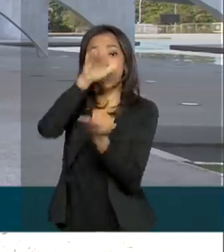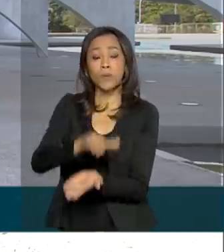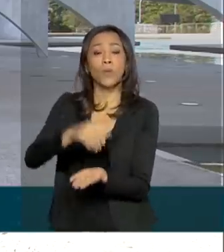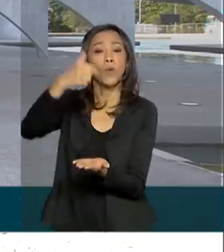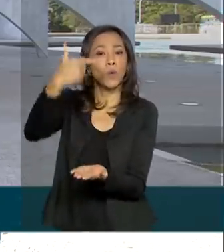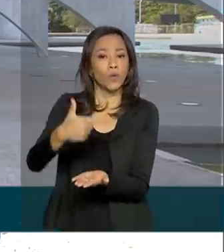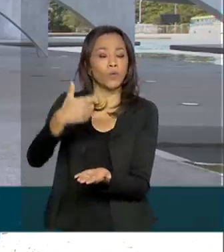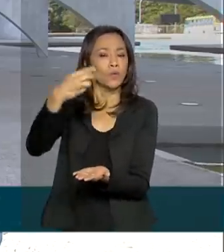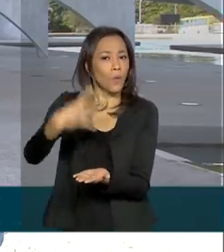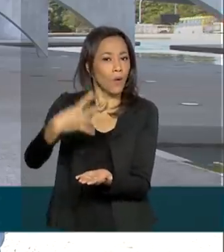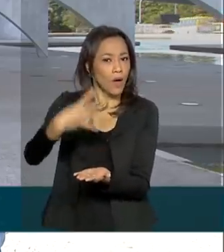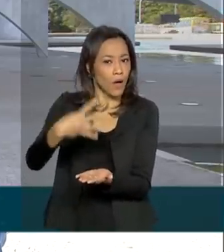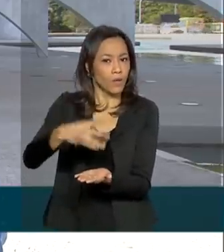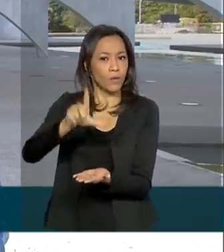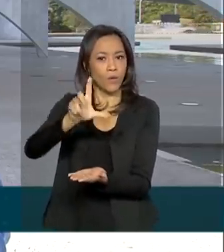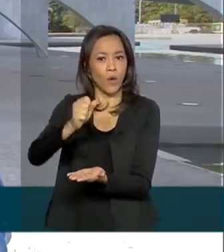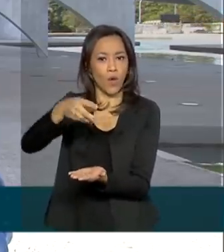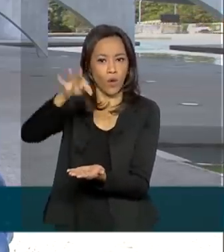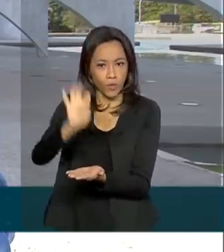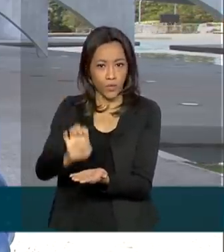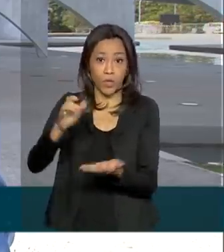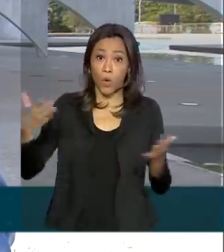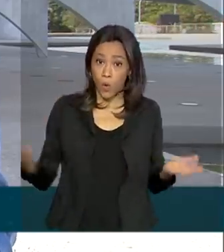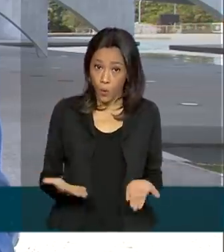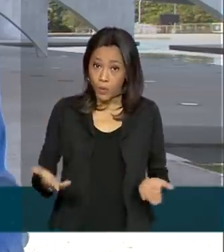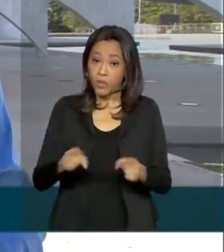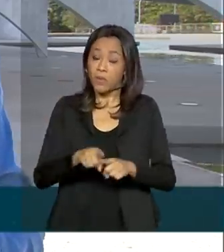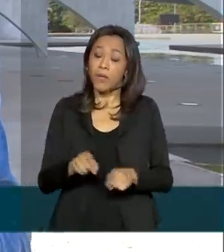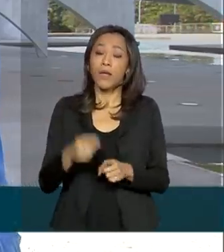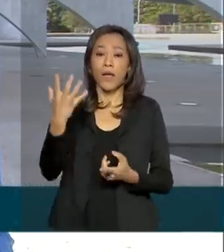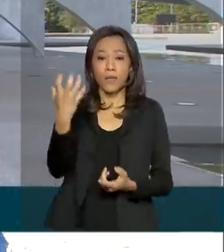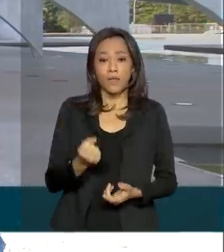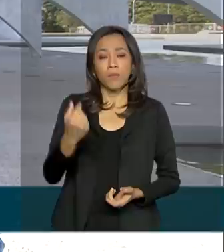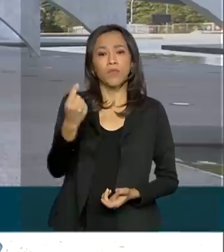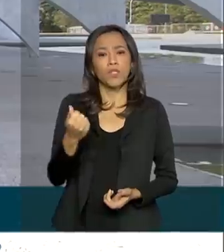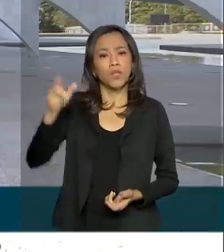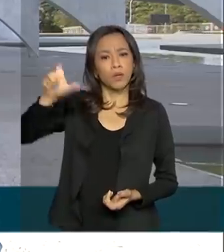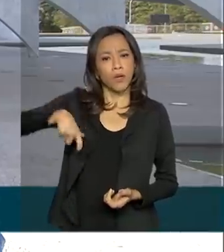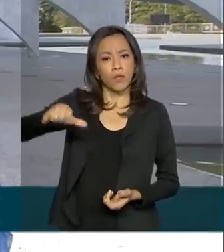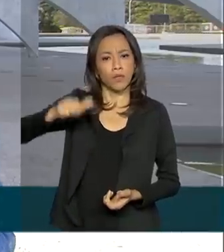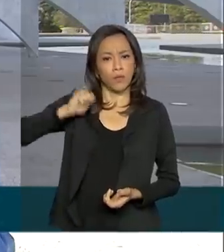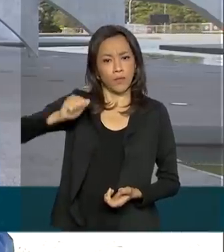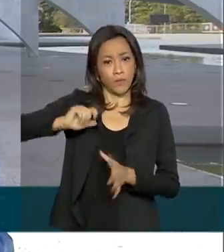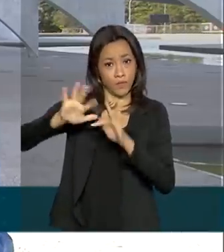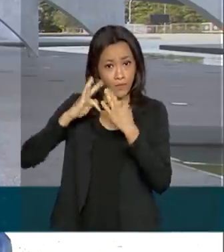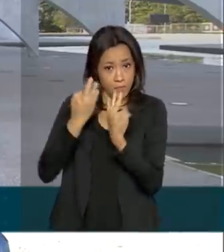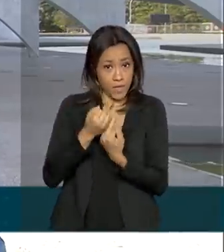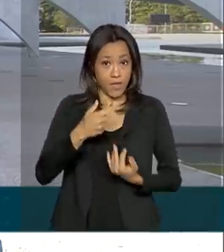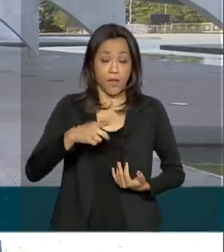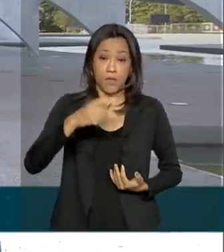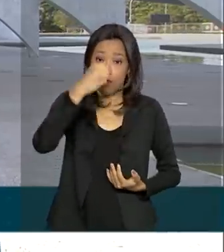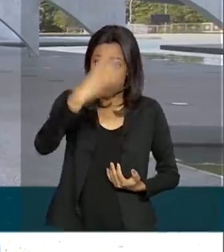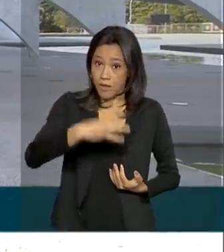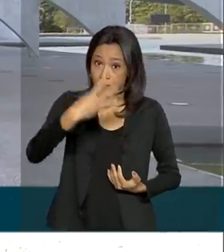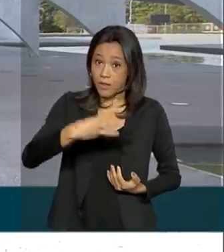Hoje também recebem os beneficiários do Bolsa Família, a terceira parcela, quem tem o